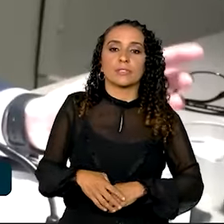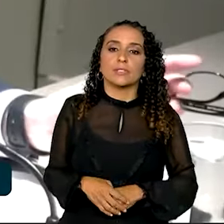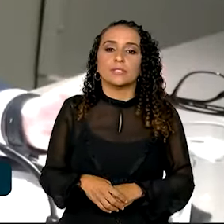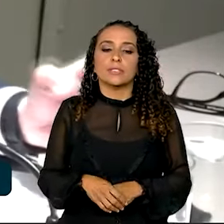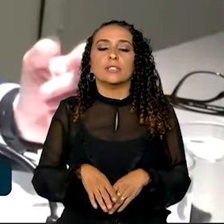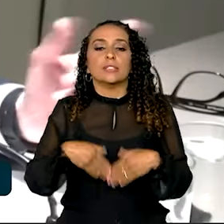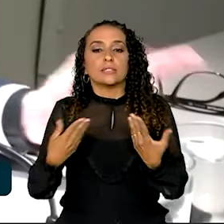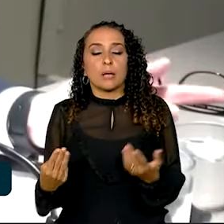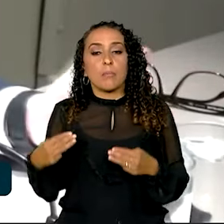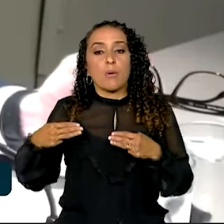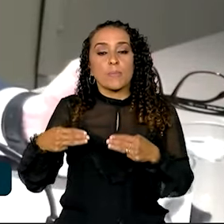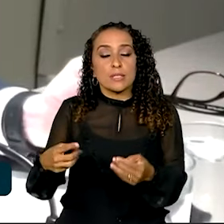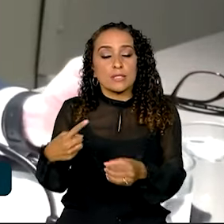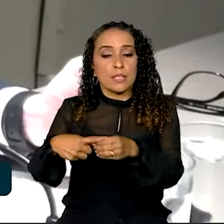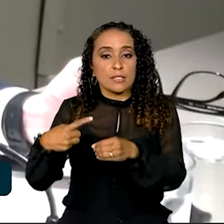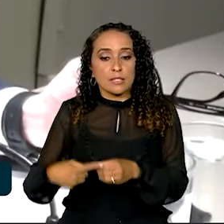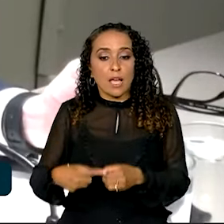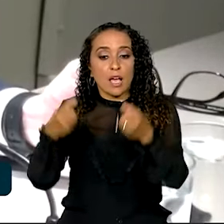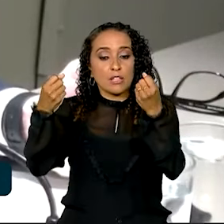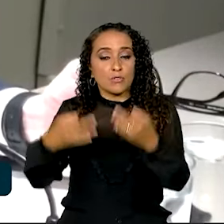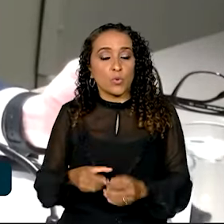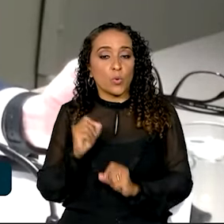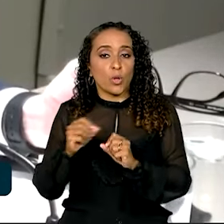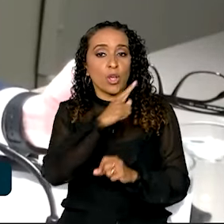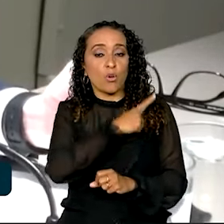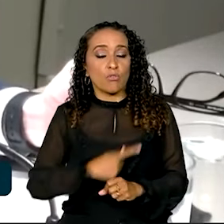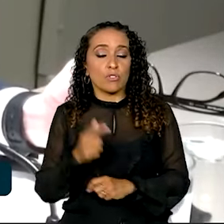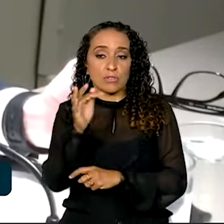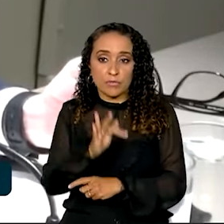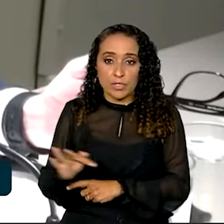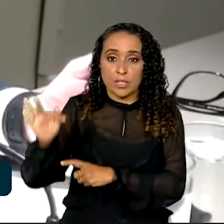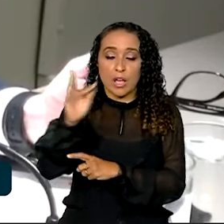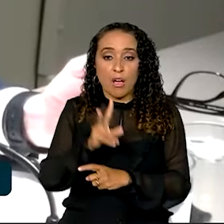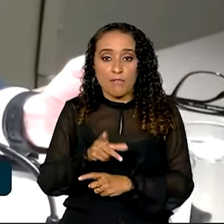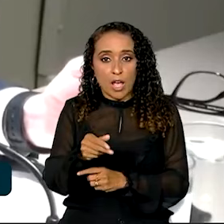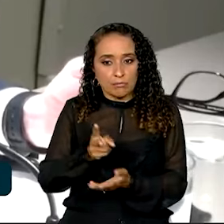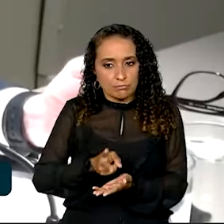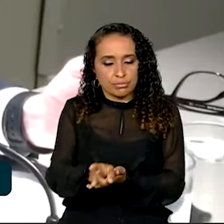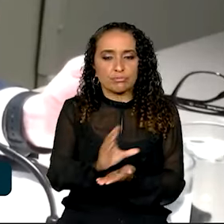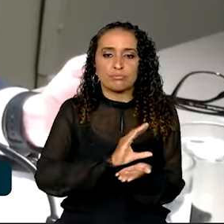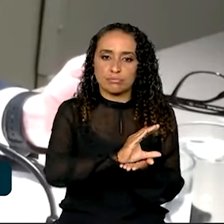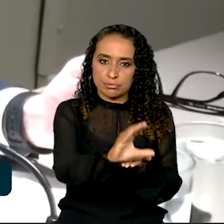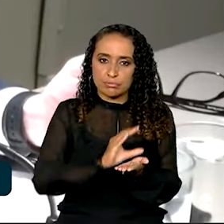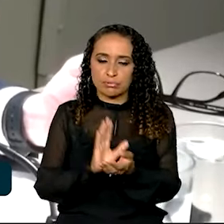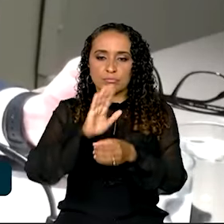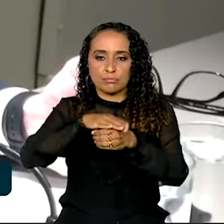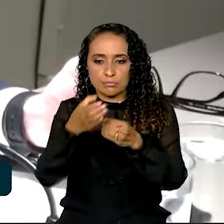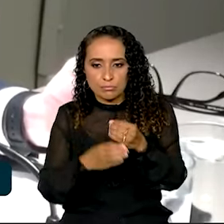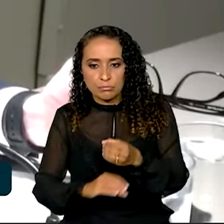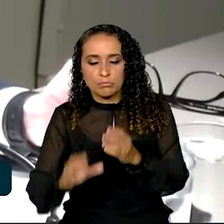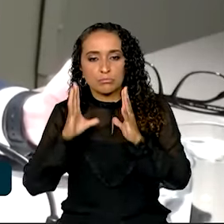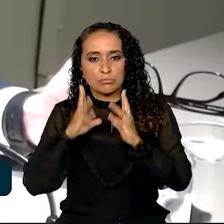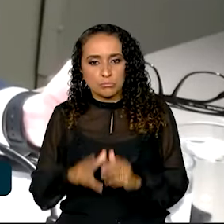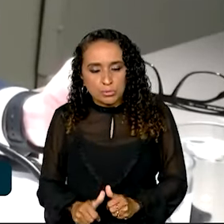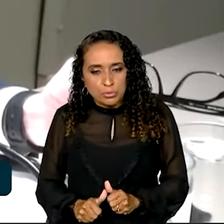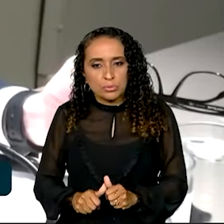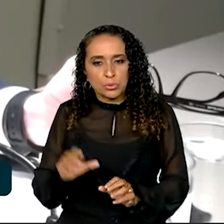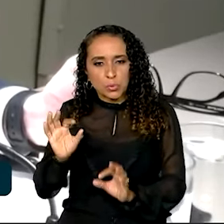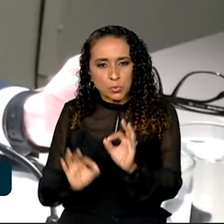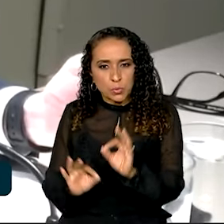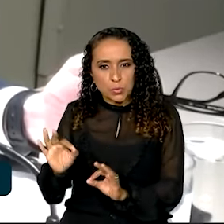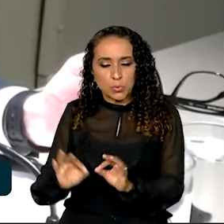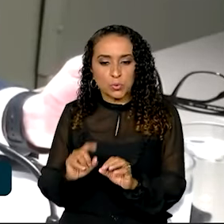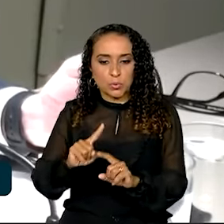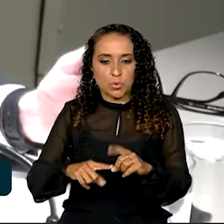E o ministro das cidades afirmou que o governo federal vai continuar investindo em saneamento, tratamento de resíduos sólidos